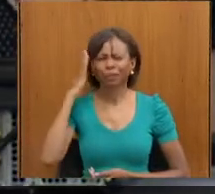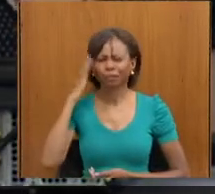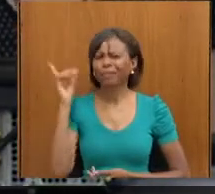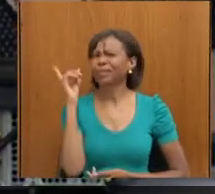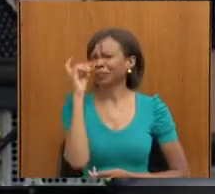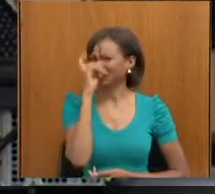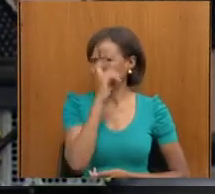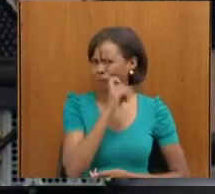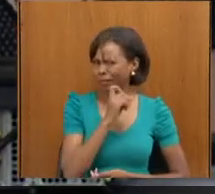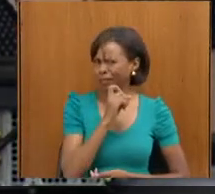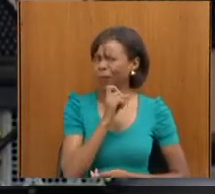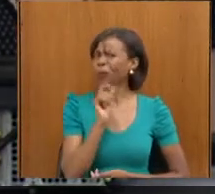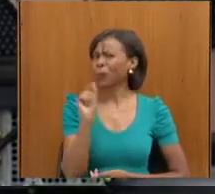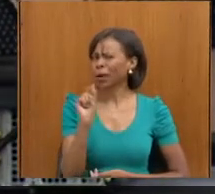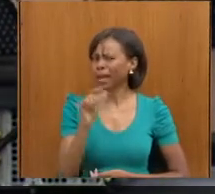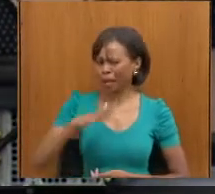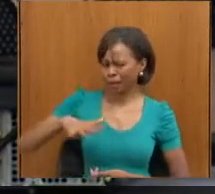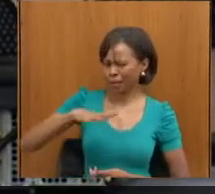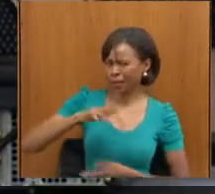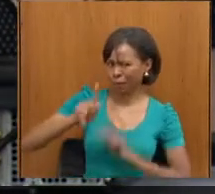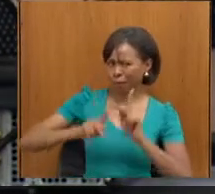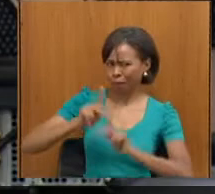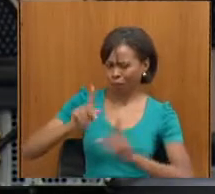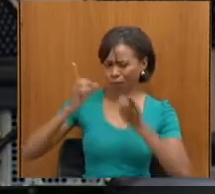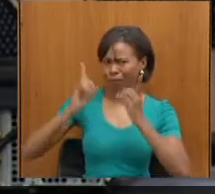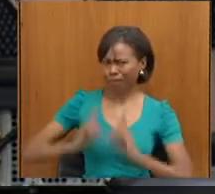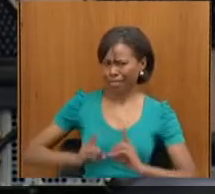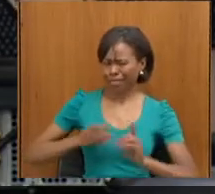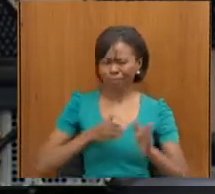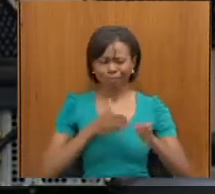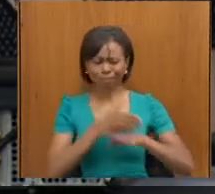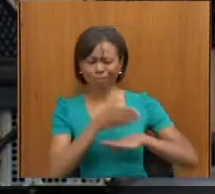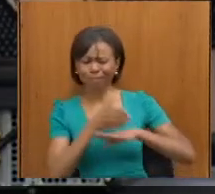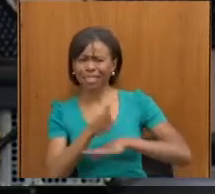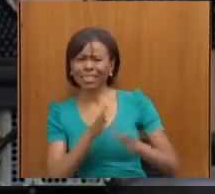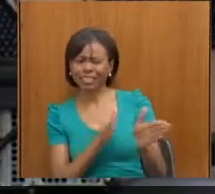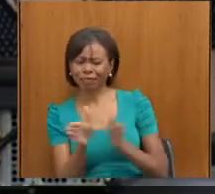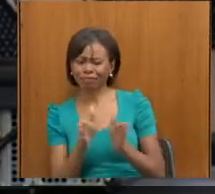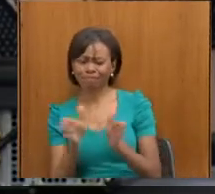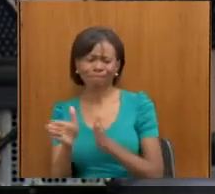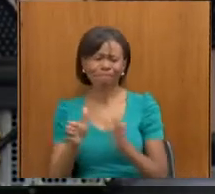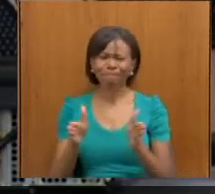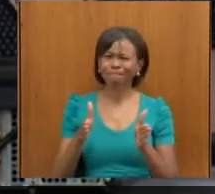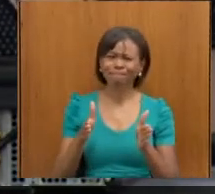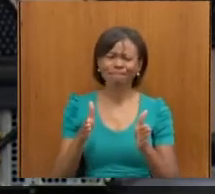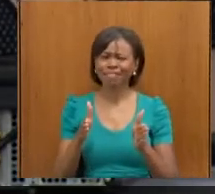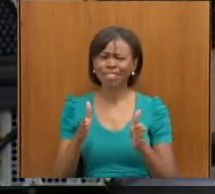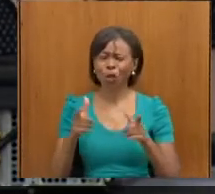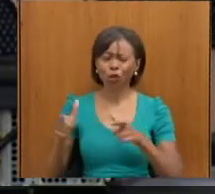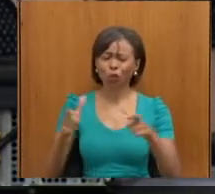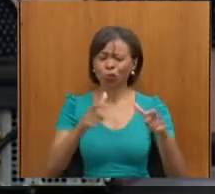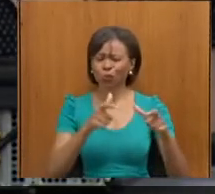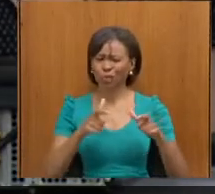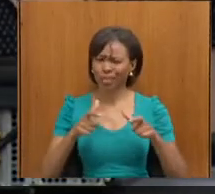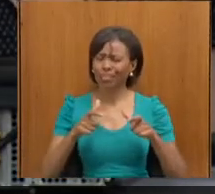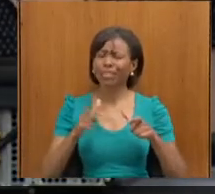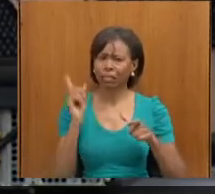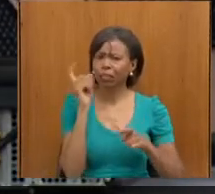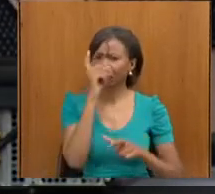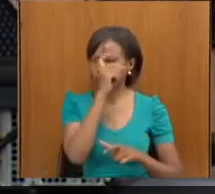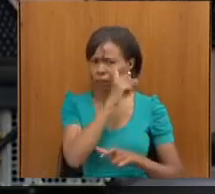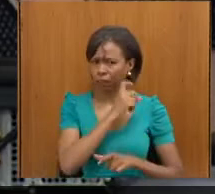deficiente em questão de acessibilidade nos lugares públicos, e eu acho que esses projetos